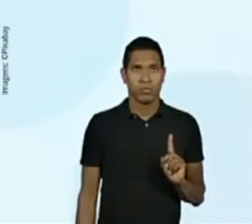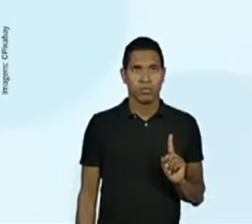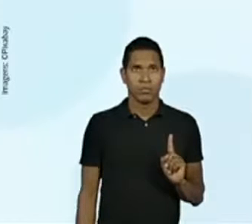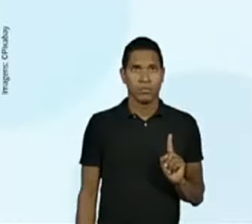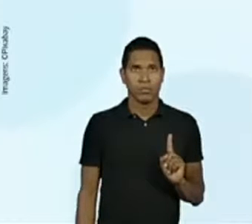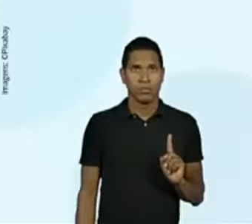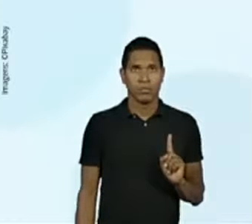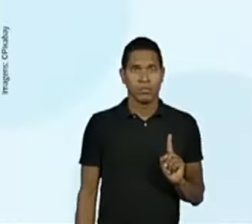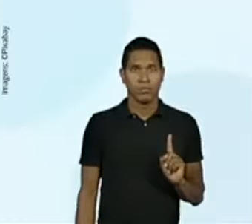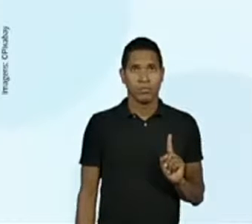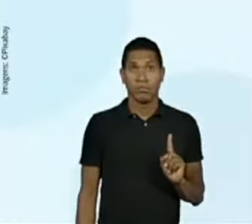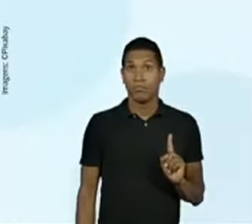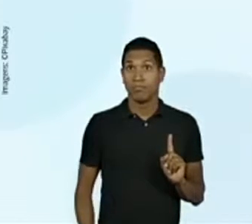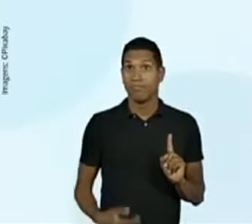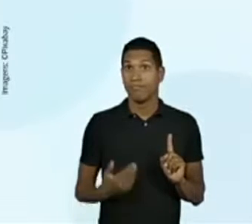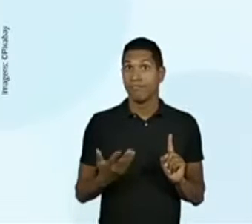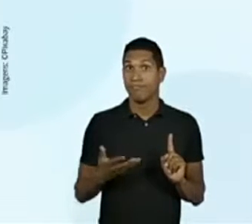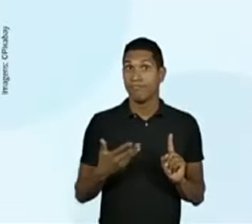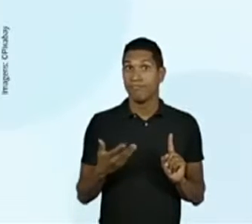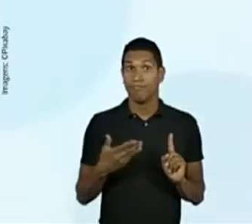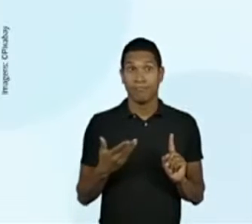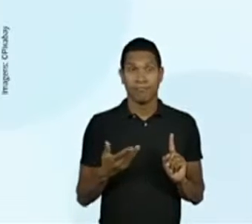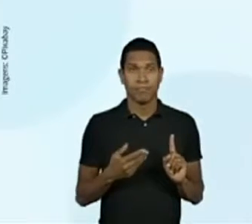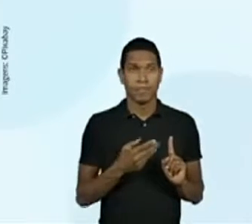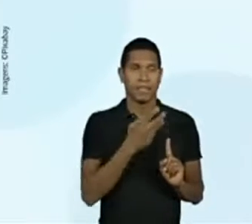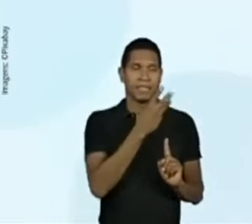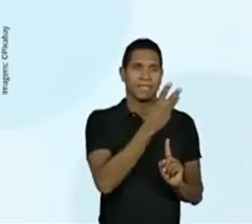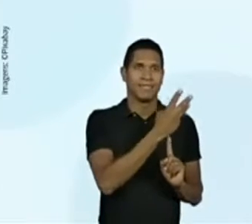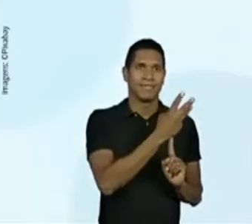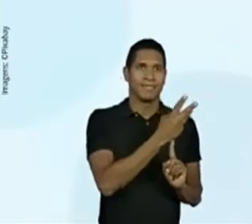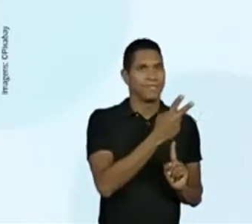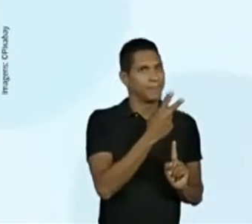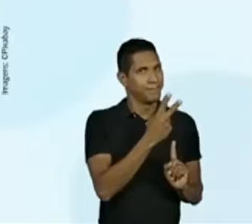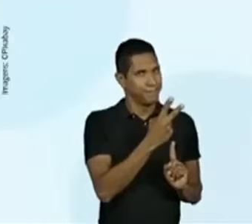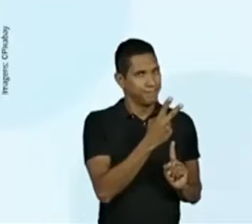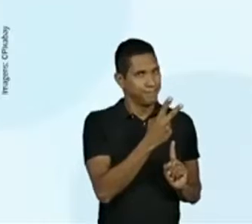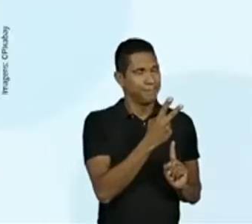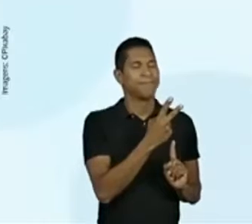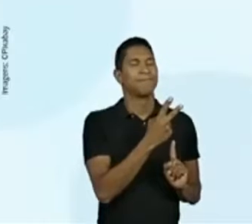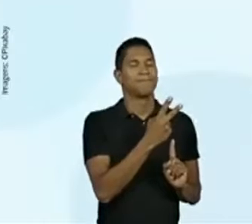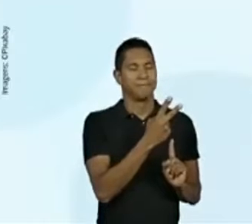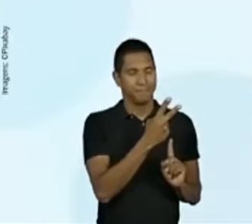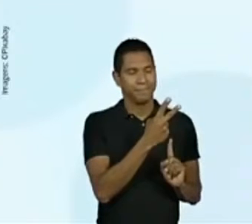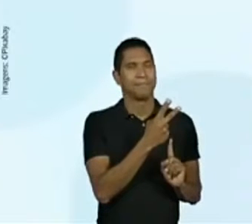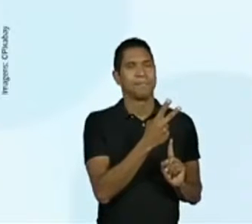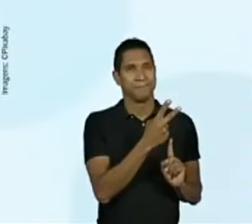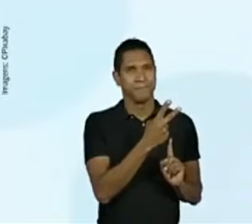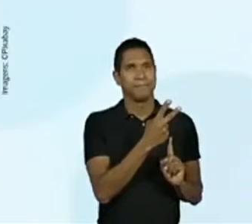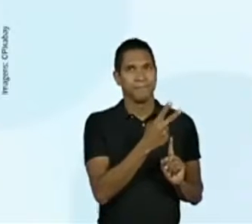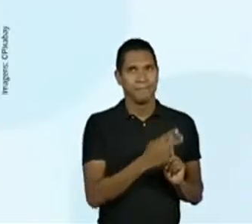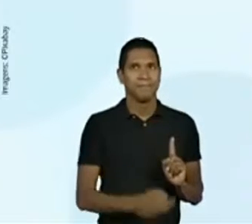Anterior ao 36, tenho 32. Isso, 32.